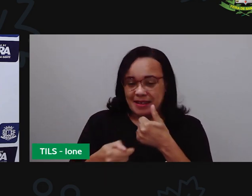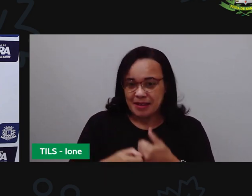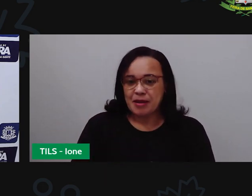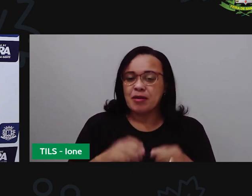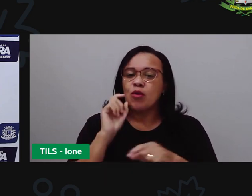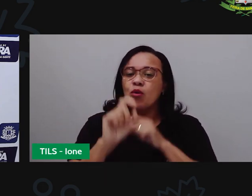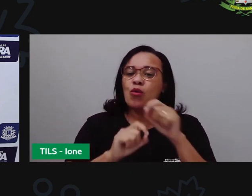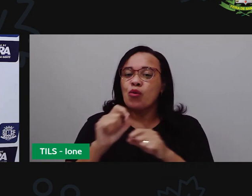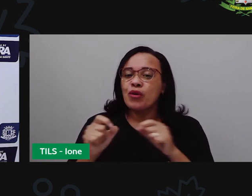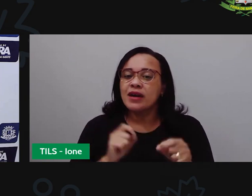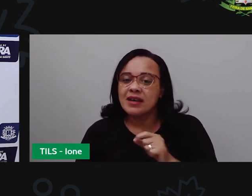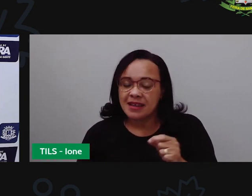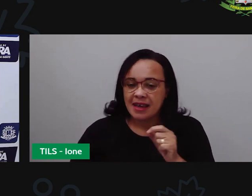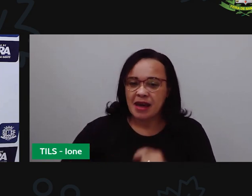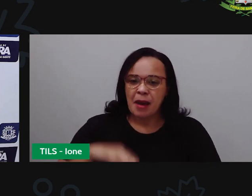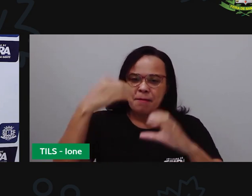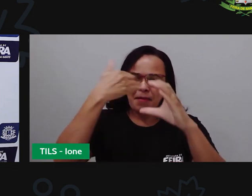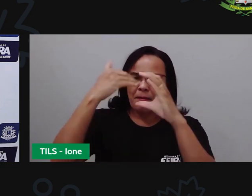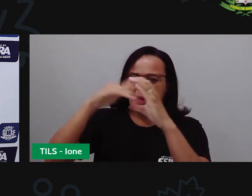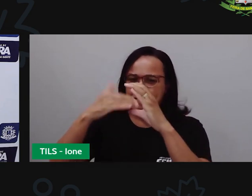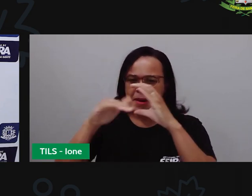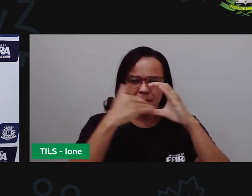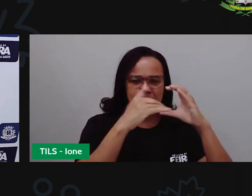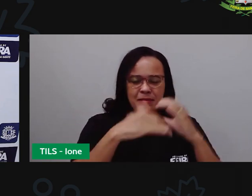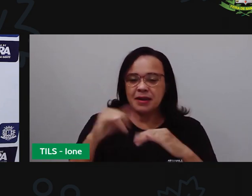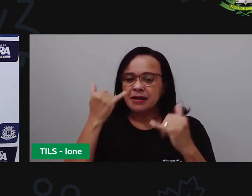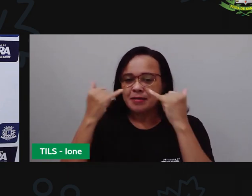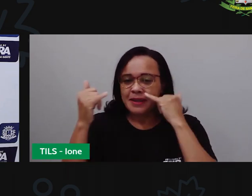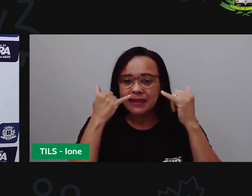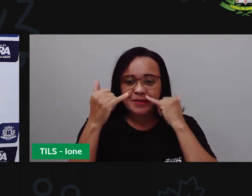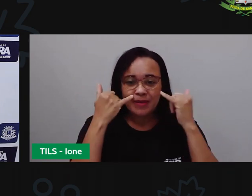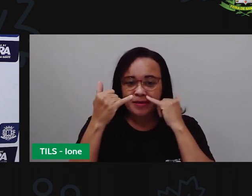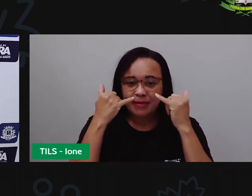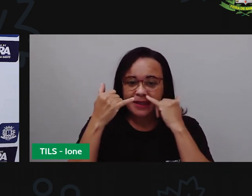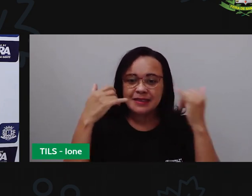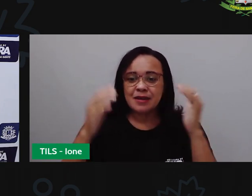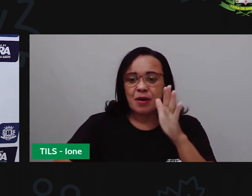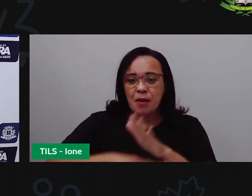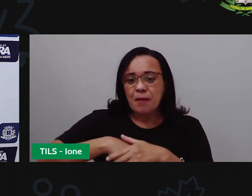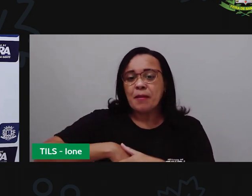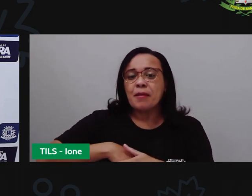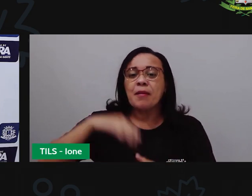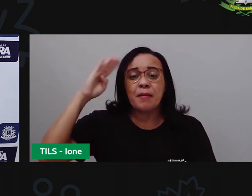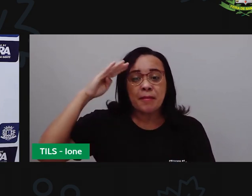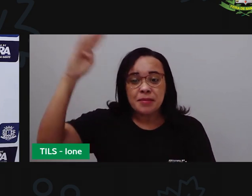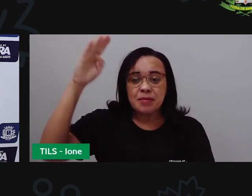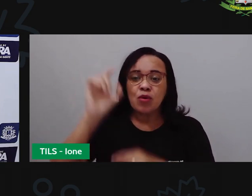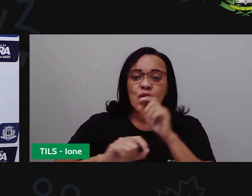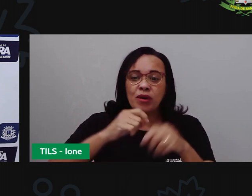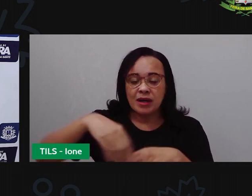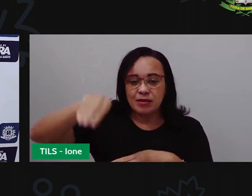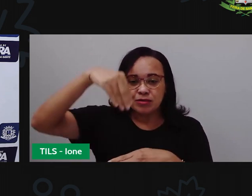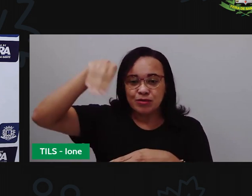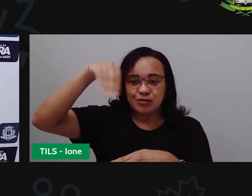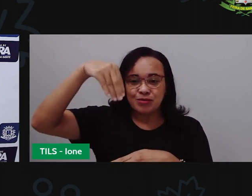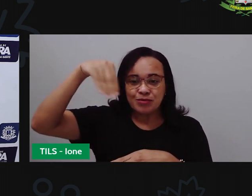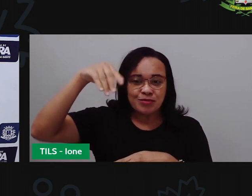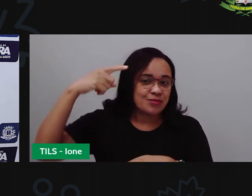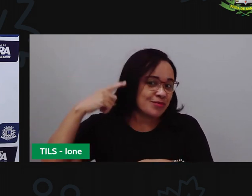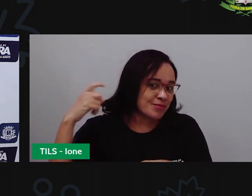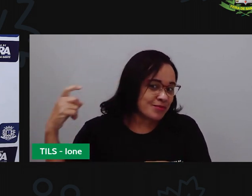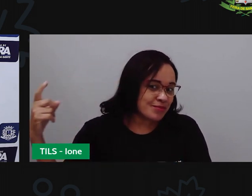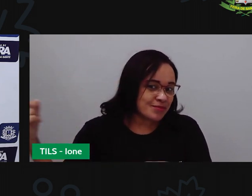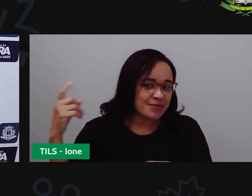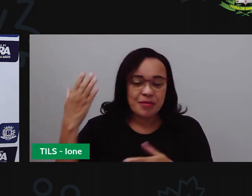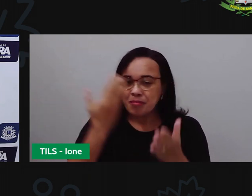receber as notificações, principalmente o que? Ó, coloca, marca lá o sininho para receber tudo direitinho e